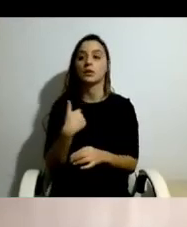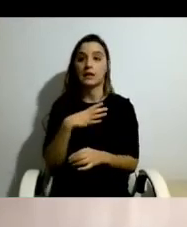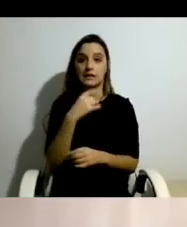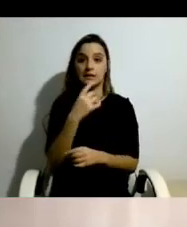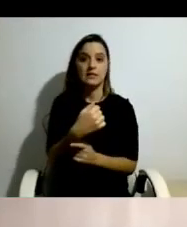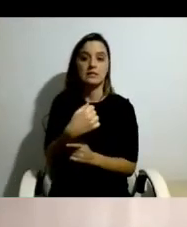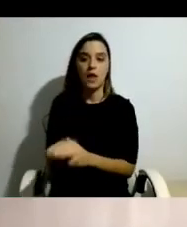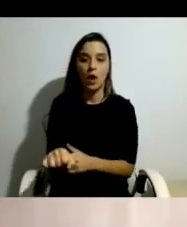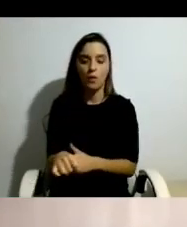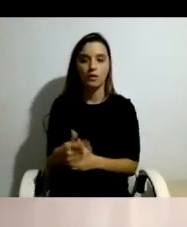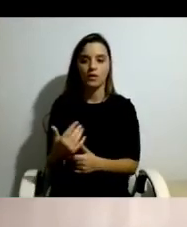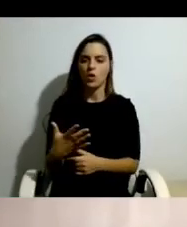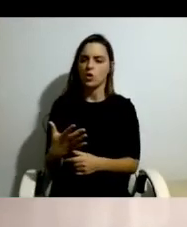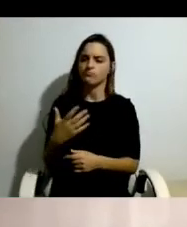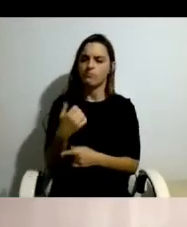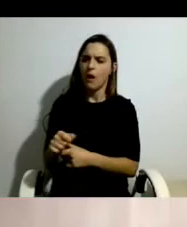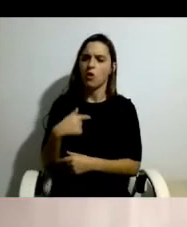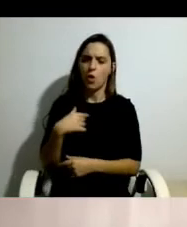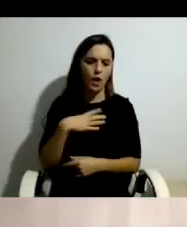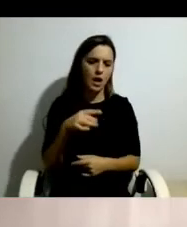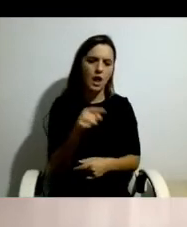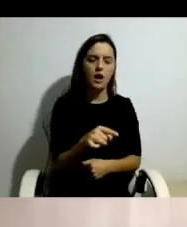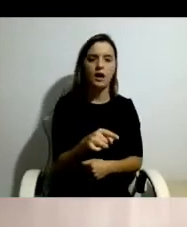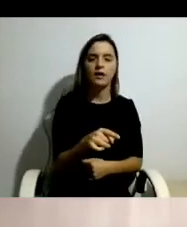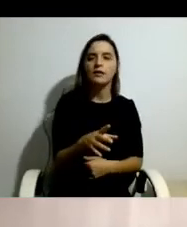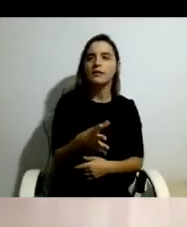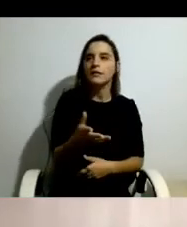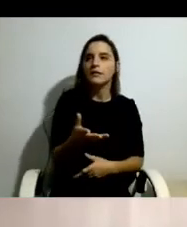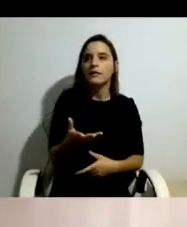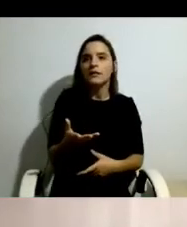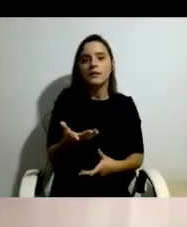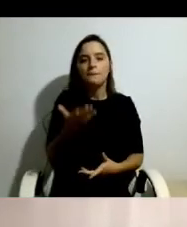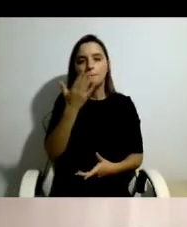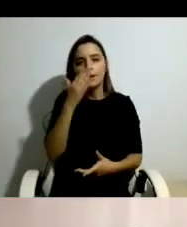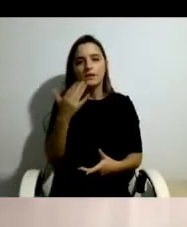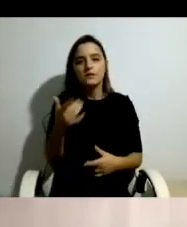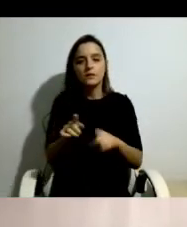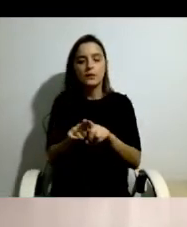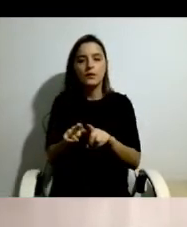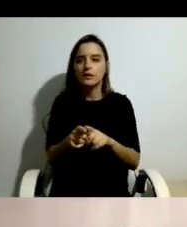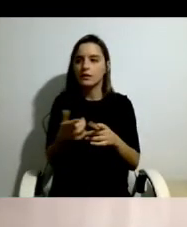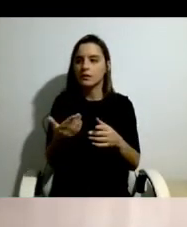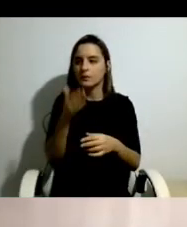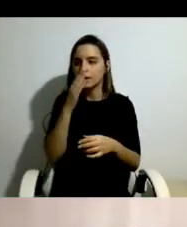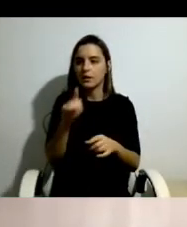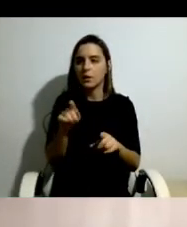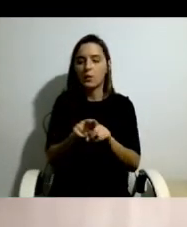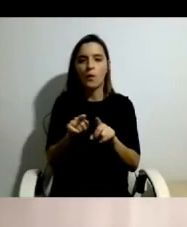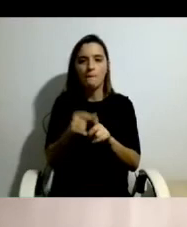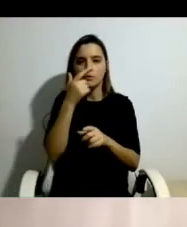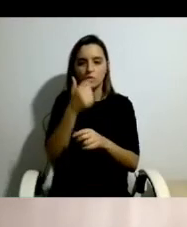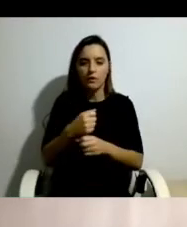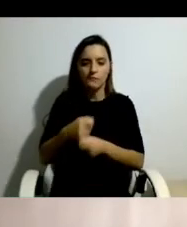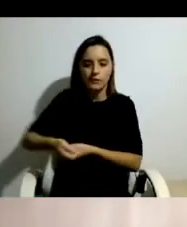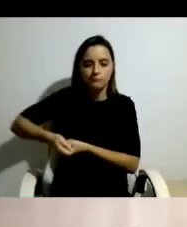que a minha vontade é esta mesmo, eu digo, parece um, às vezes, a pessoa tem que cavar uma trincheira e meter-se lá dentro. Nem que